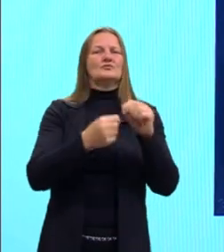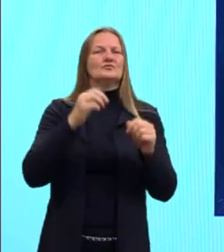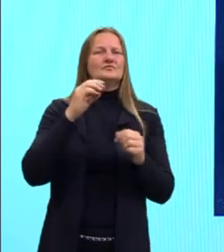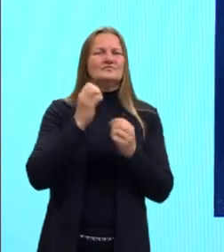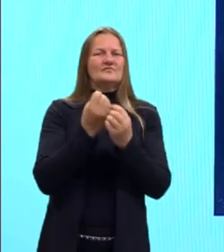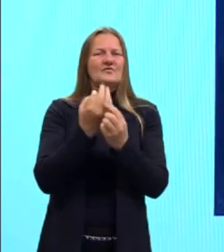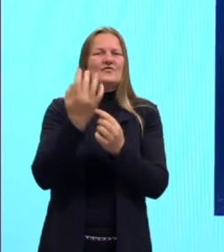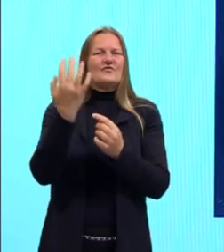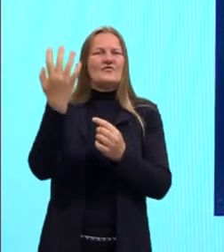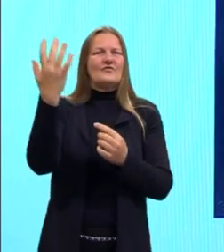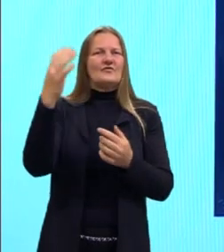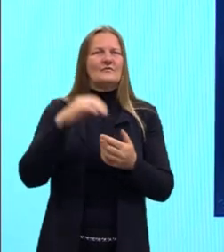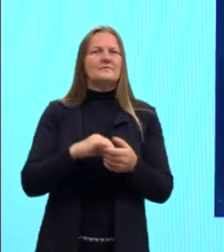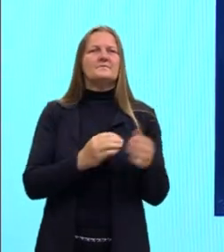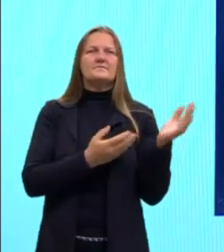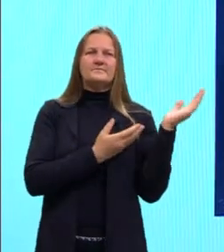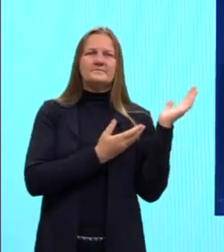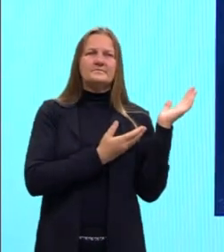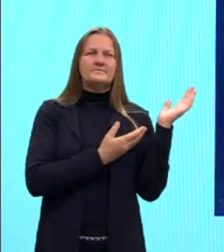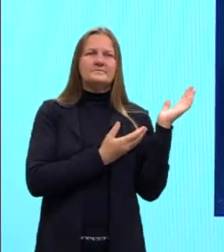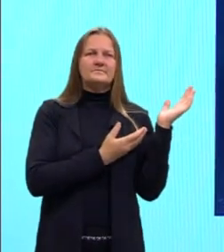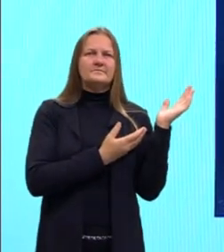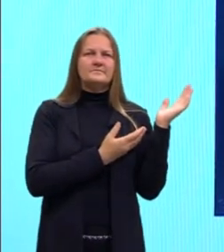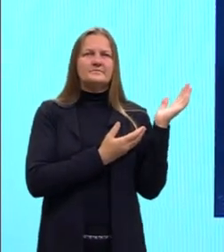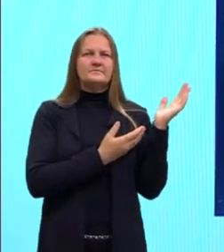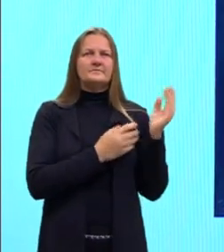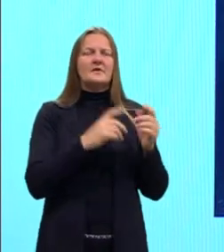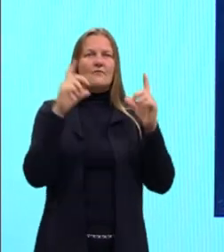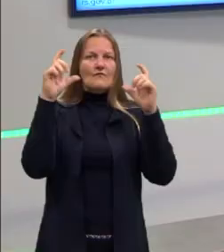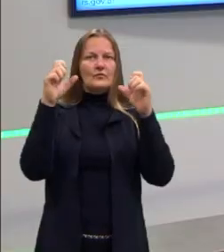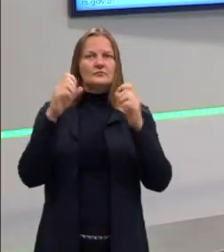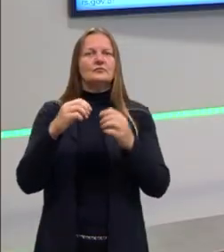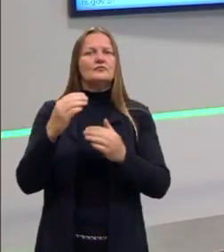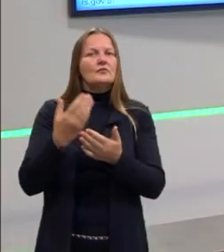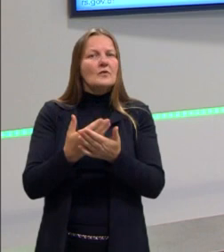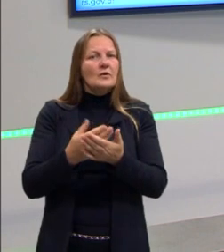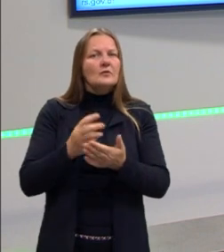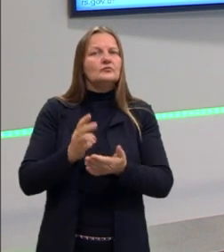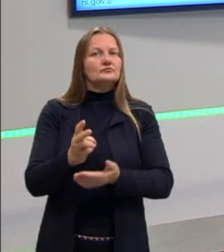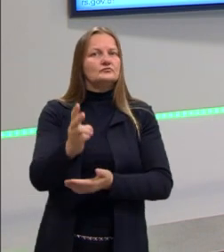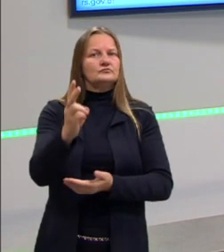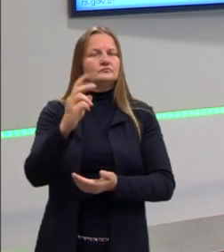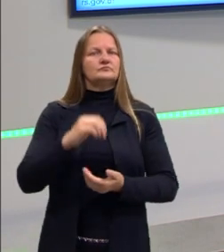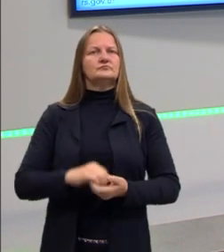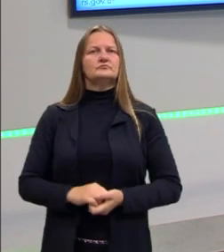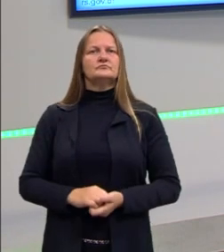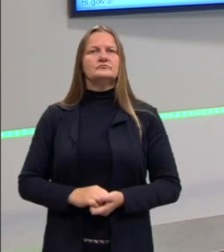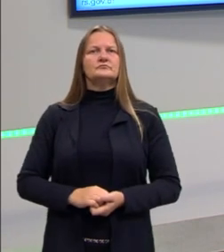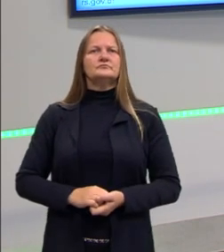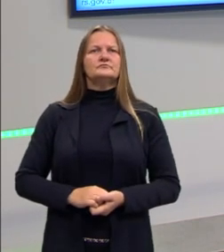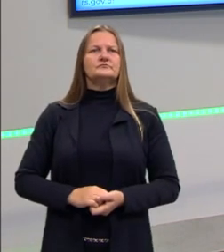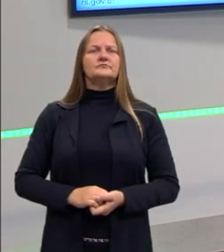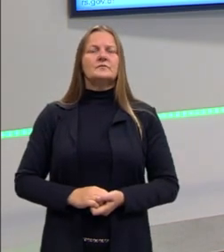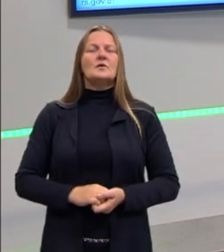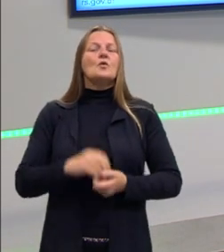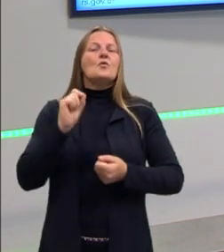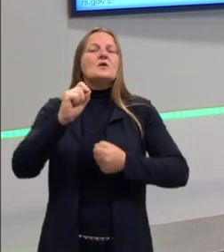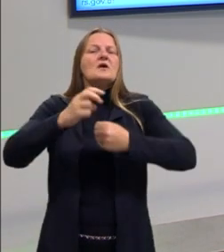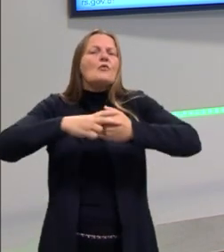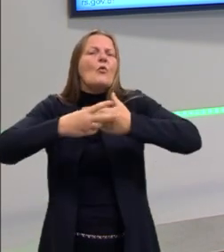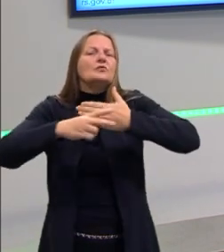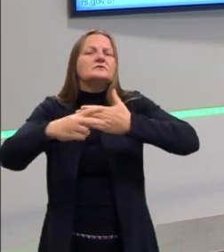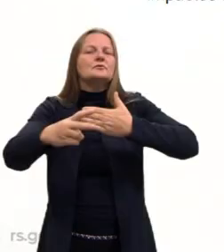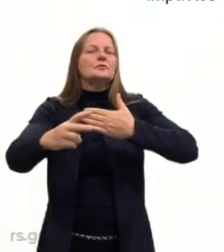mostro aqui essas duas imagens para vocês, tá? Meninos e meninas, vamos lá, vamos tocar, então, a aulinha. Olha lá, ó. E as consequências,